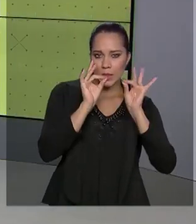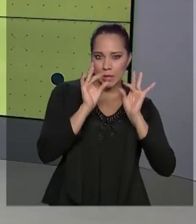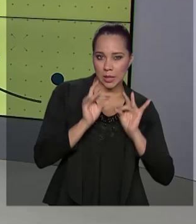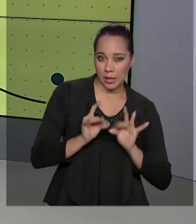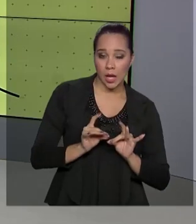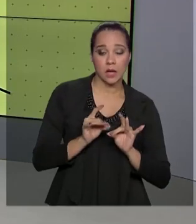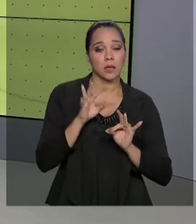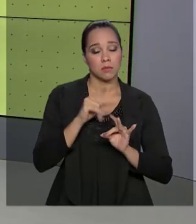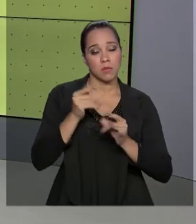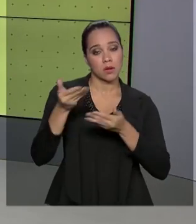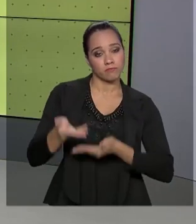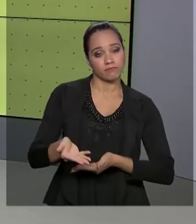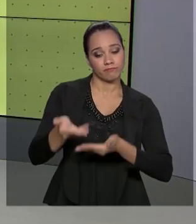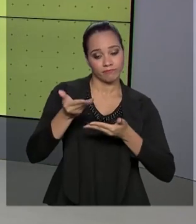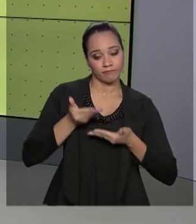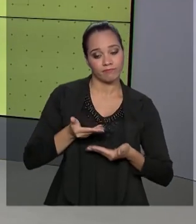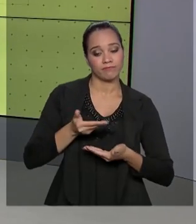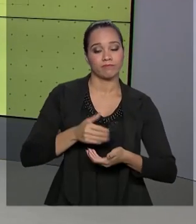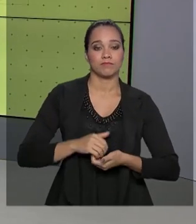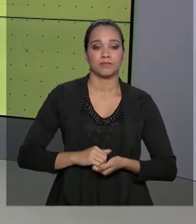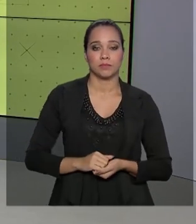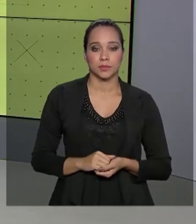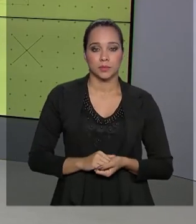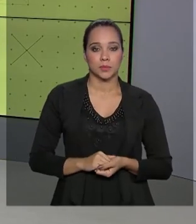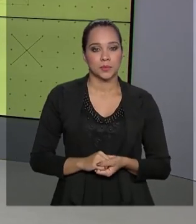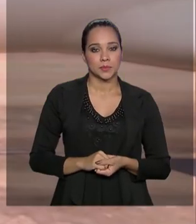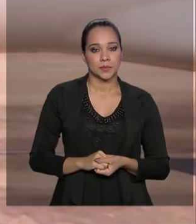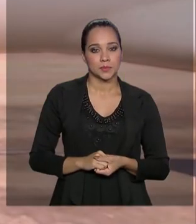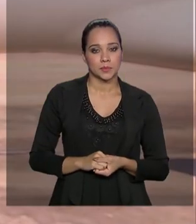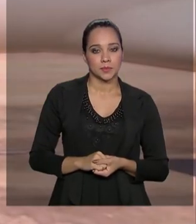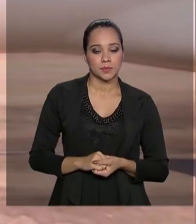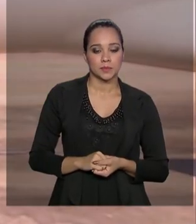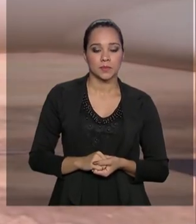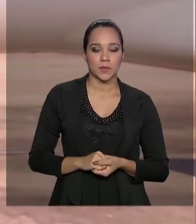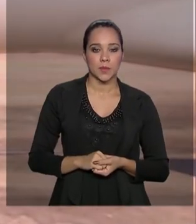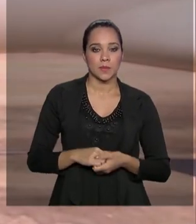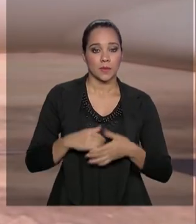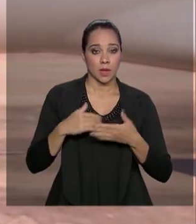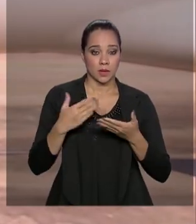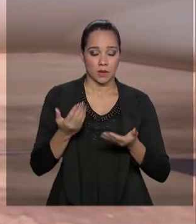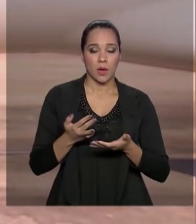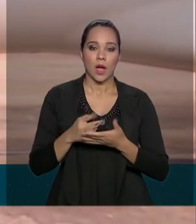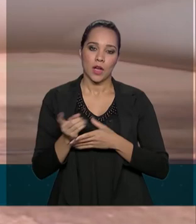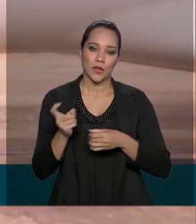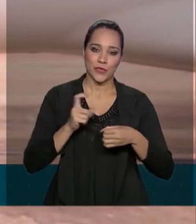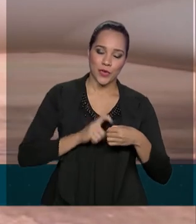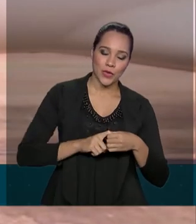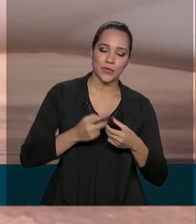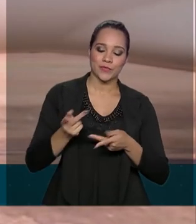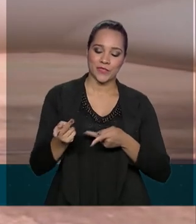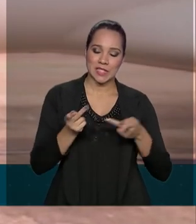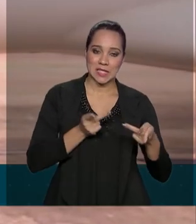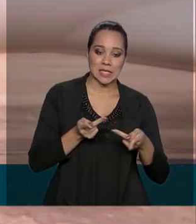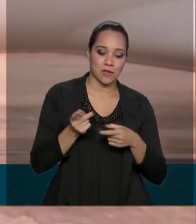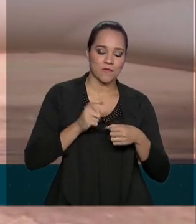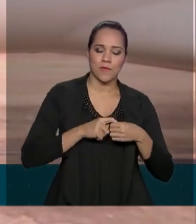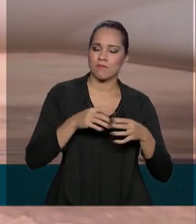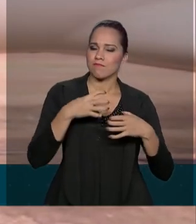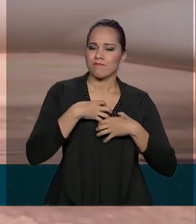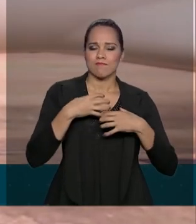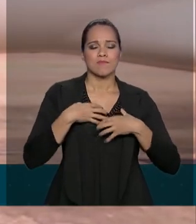detalhes para receber os brasileiros de Wuhan. Eu retorno dessa visita com um sentimento, orgulho,